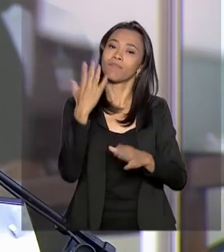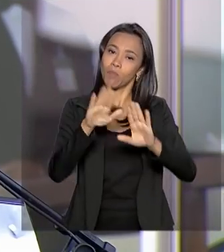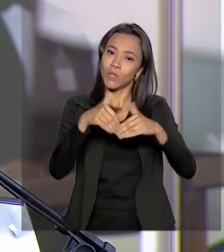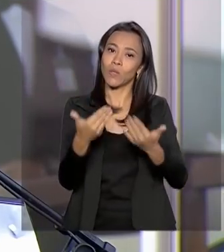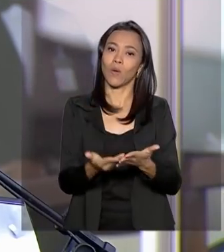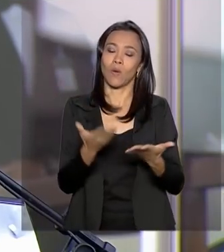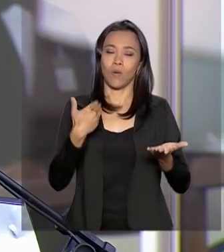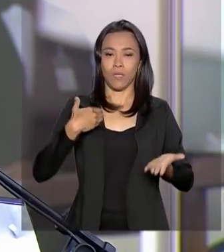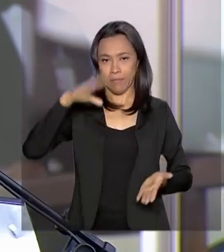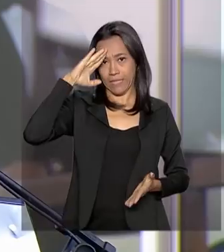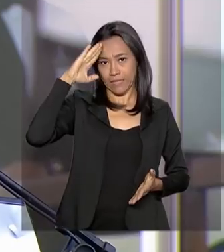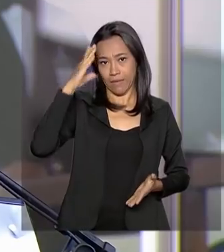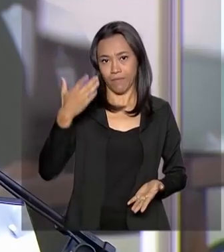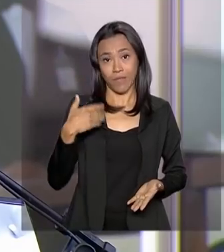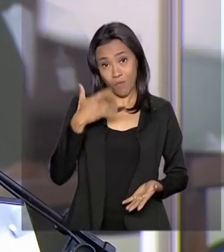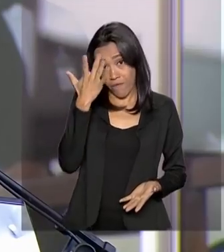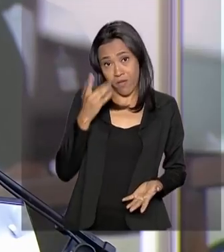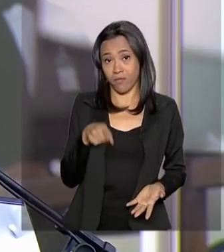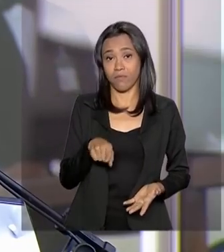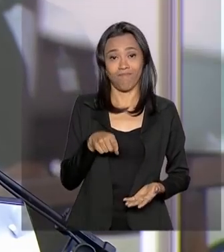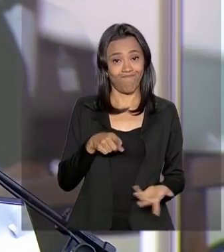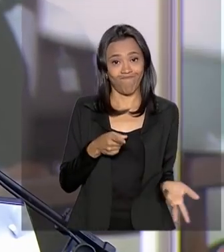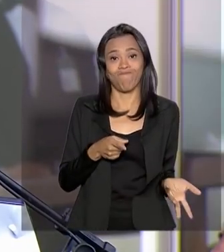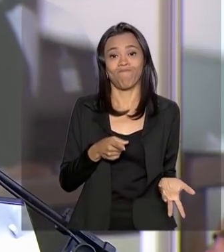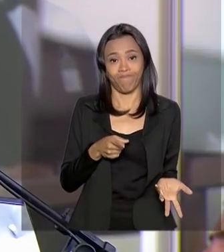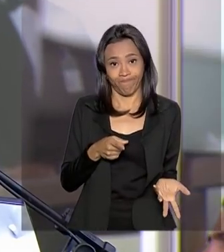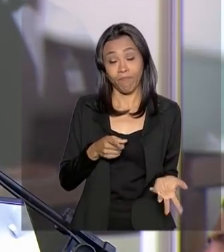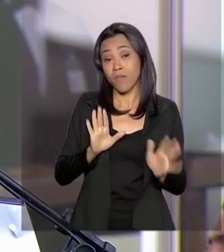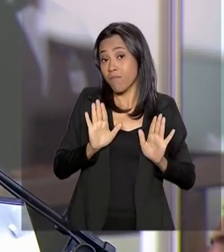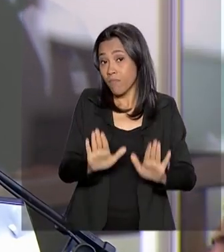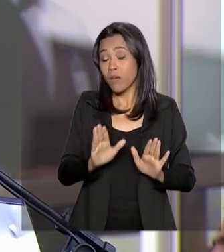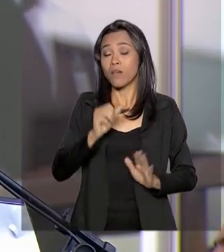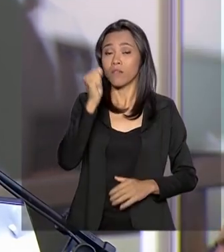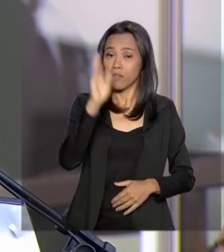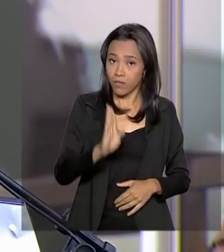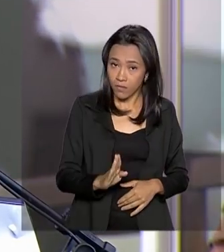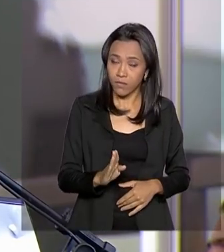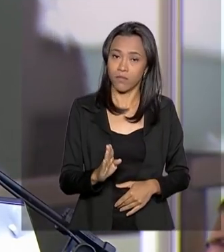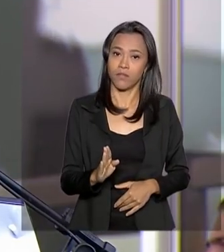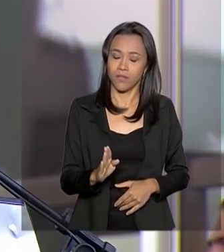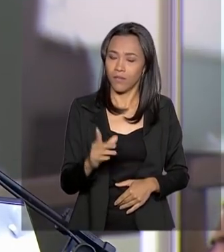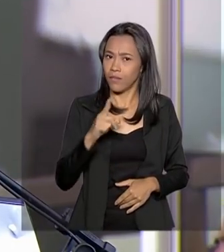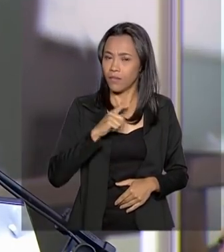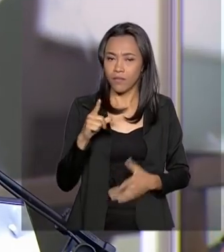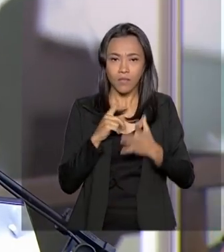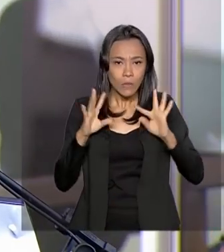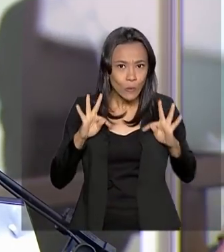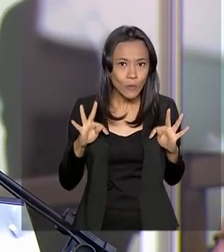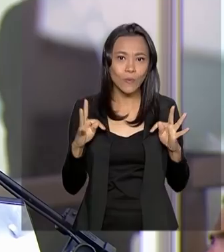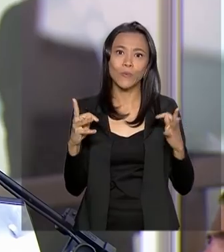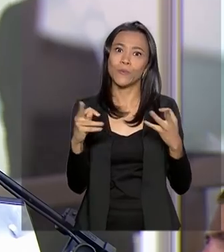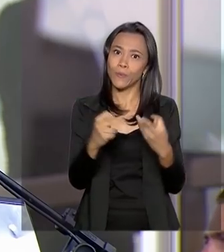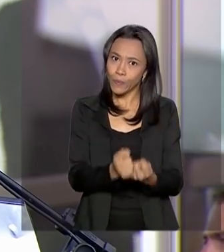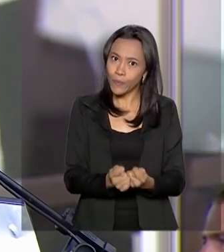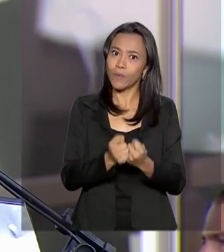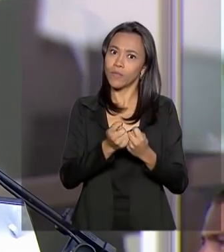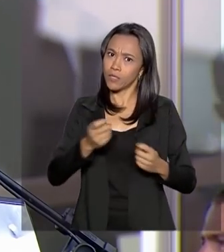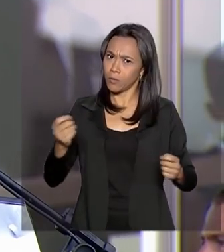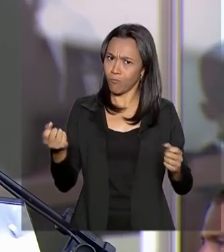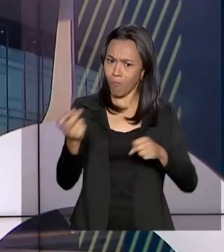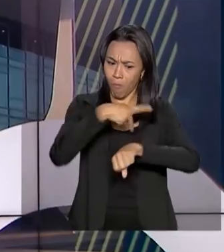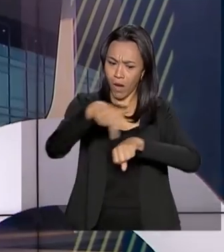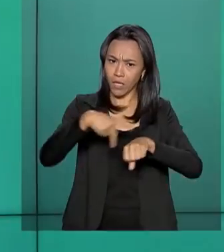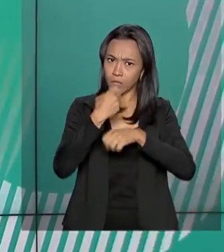A missão não é fácil, mas o Brasil tem tudo para ser uma grande nação.